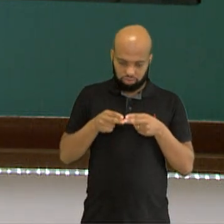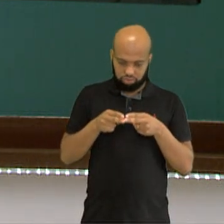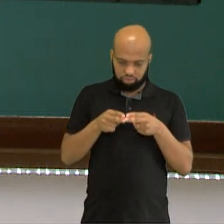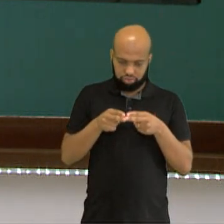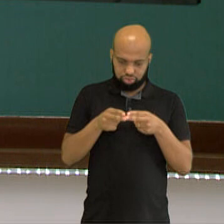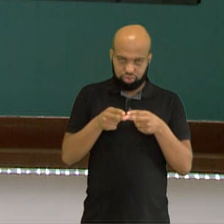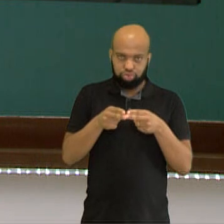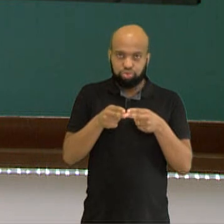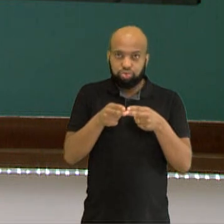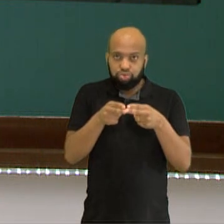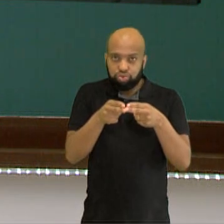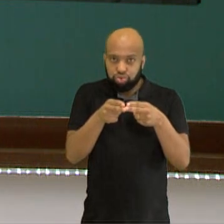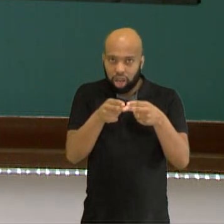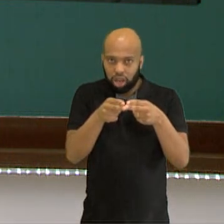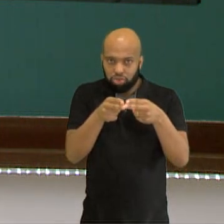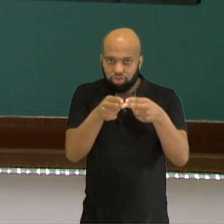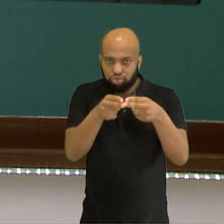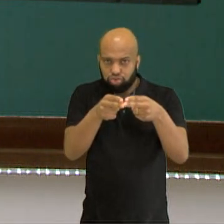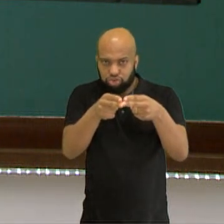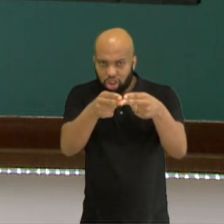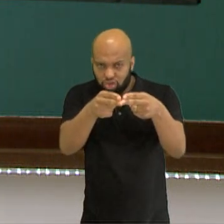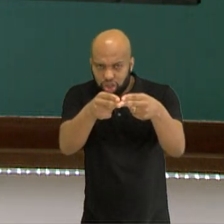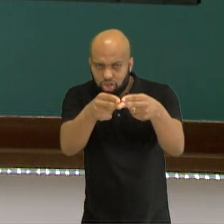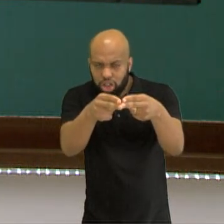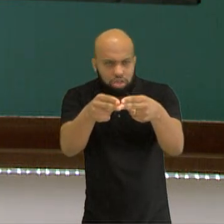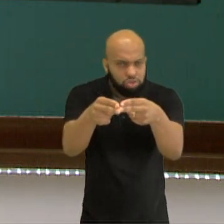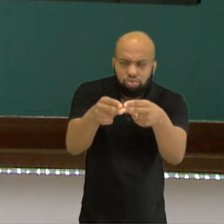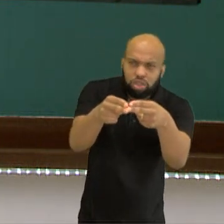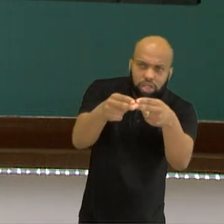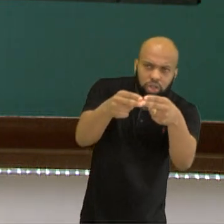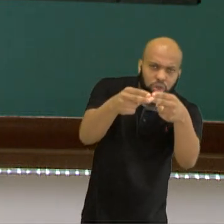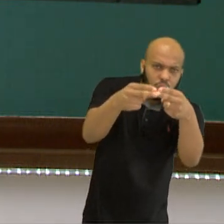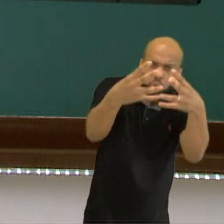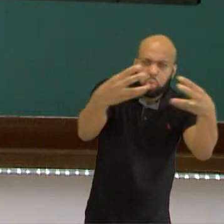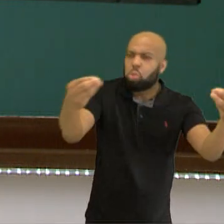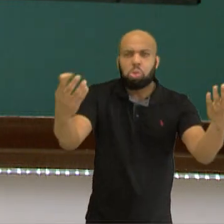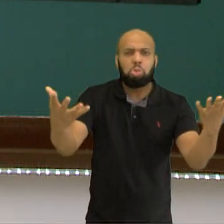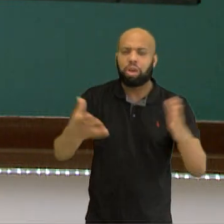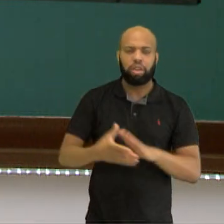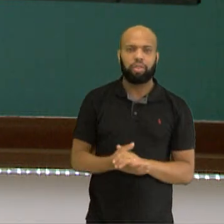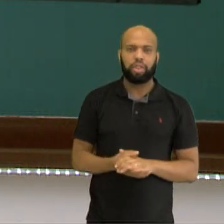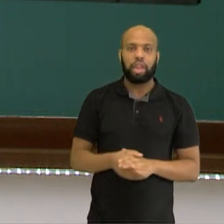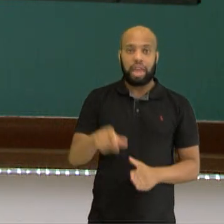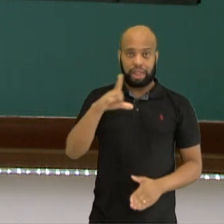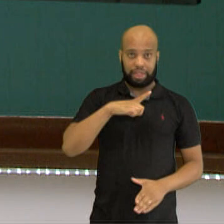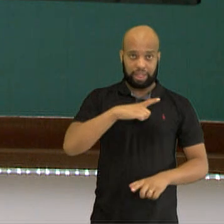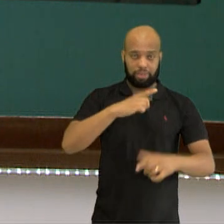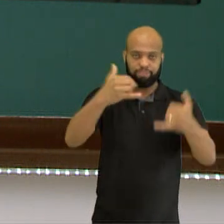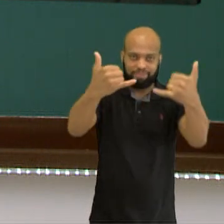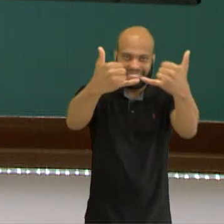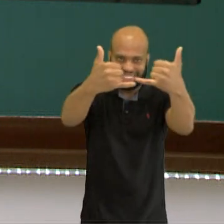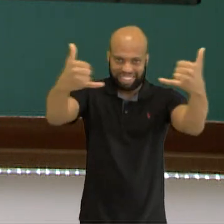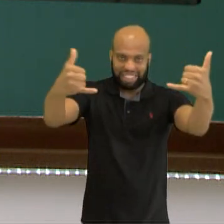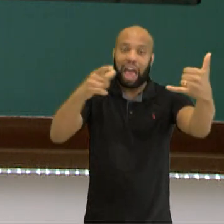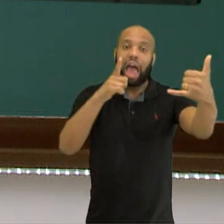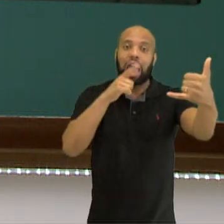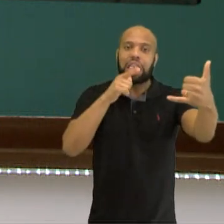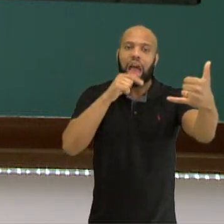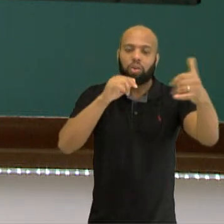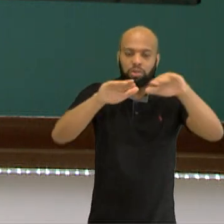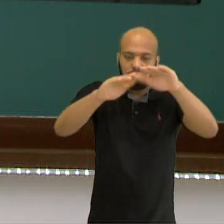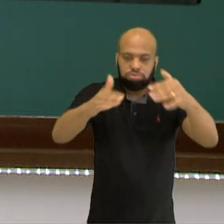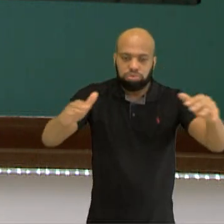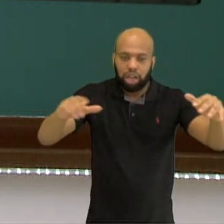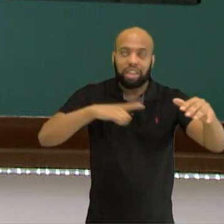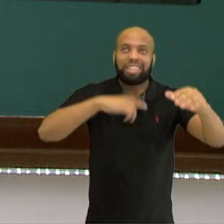na praia, sentadinho na areia, só observando o oceano. Horizonte é aquela linha que separa a água do